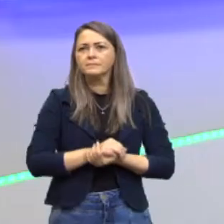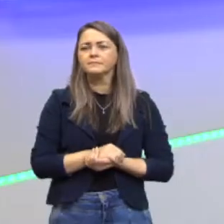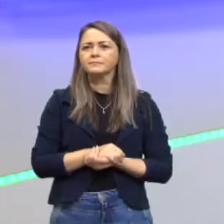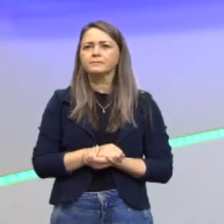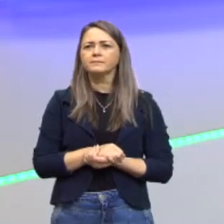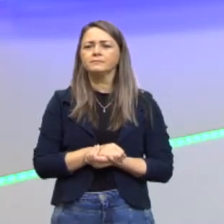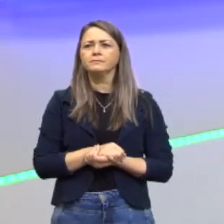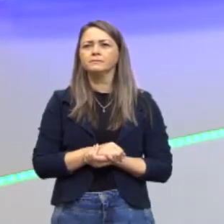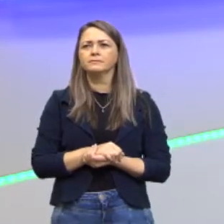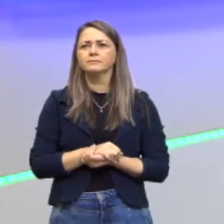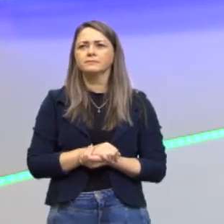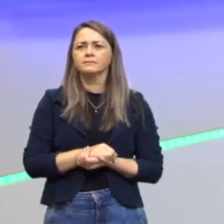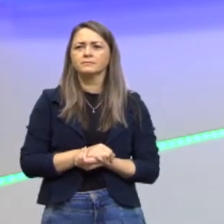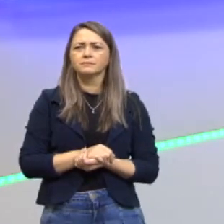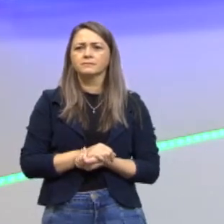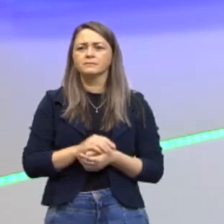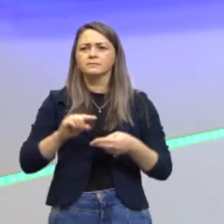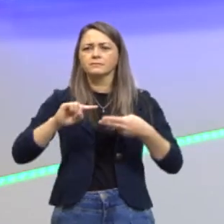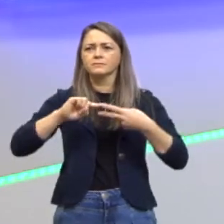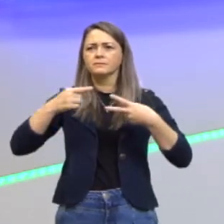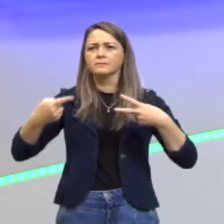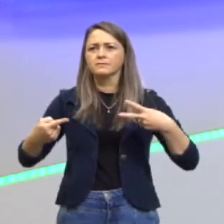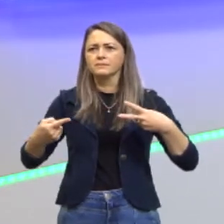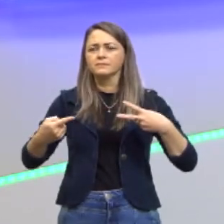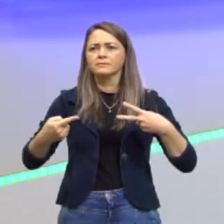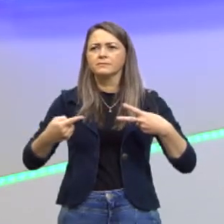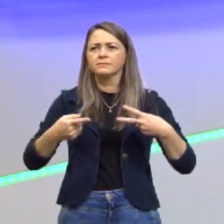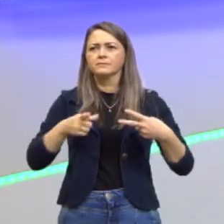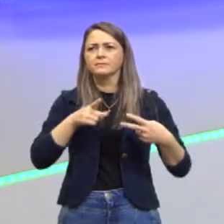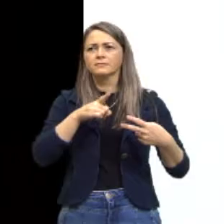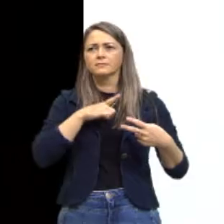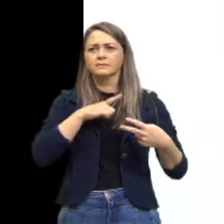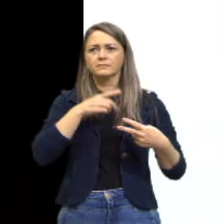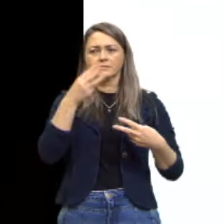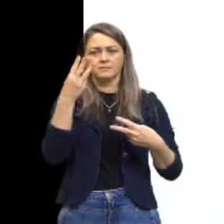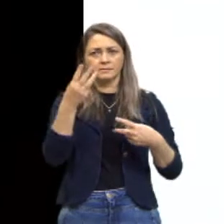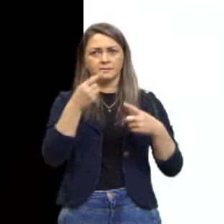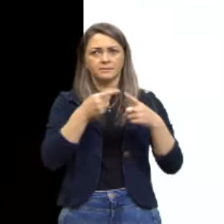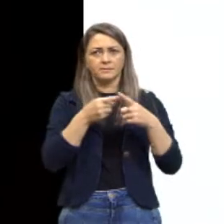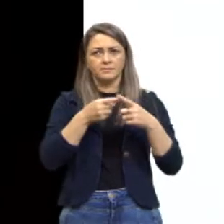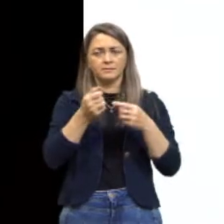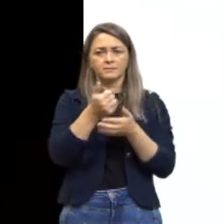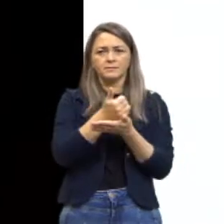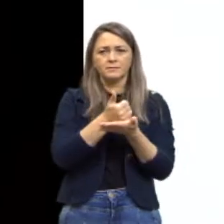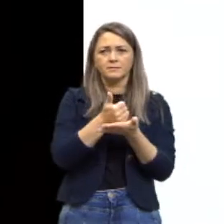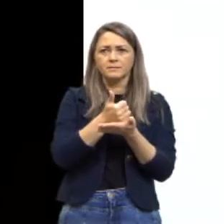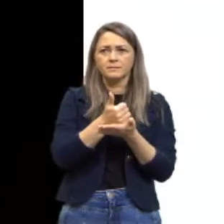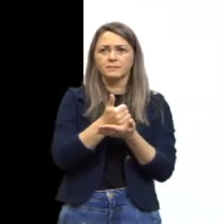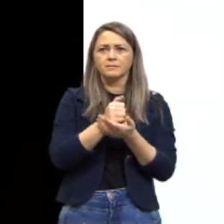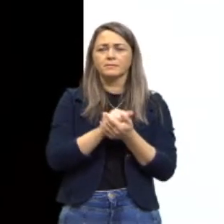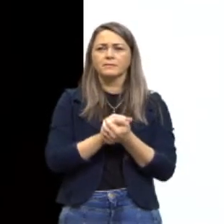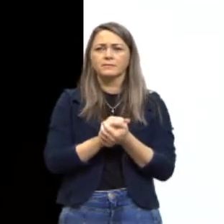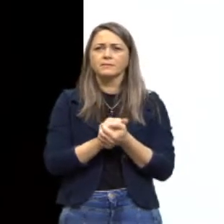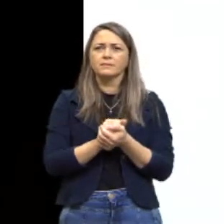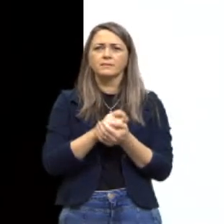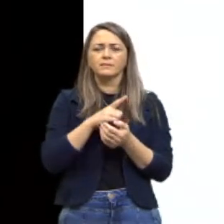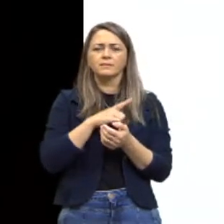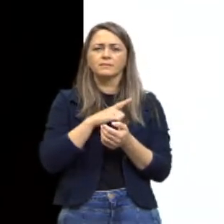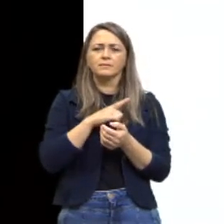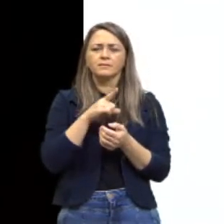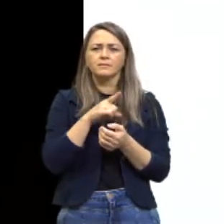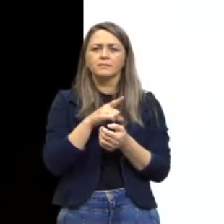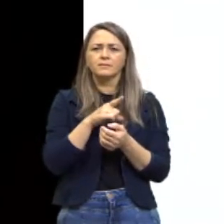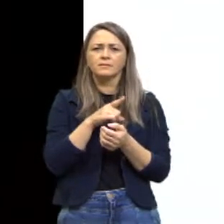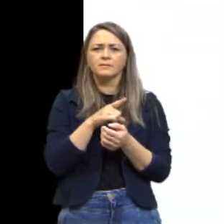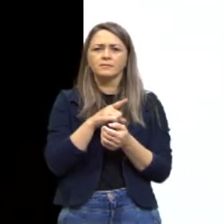Então, este RNA, existem três tipos básicos de RNA, eles é que vão ser, digamos, os